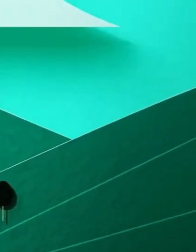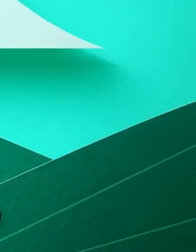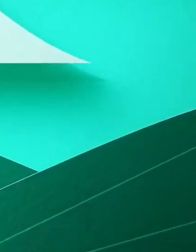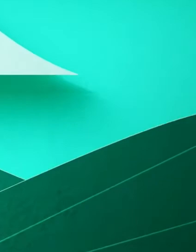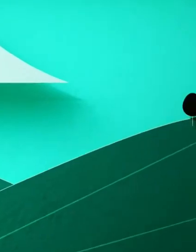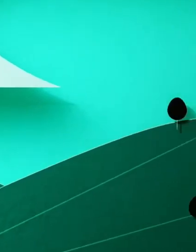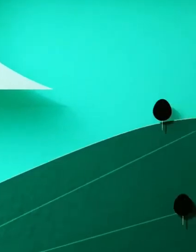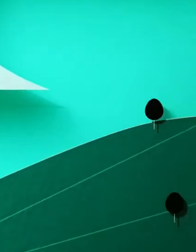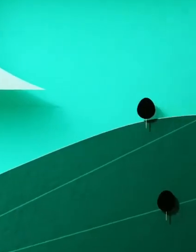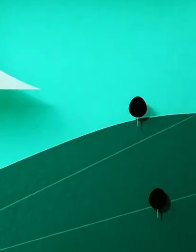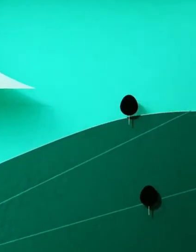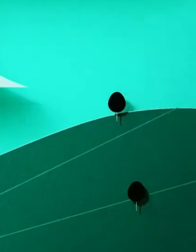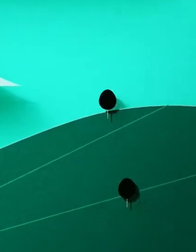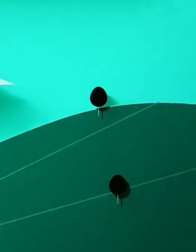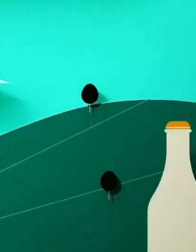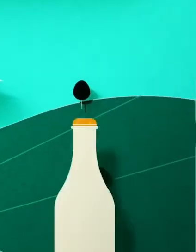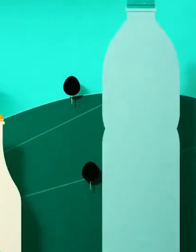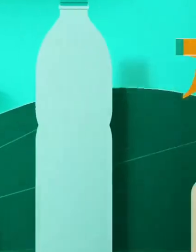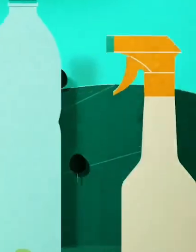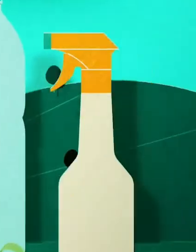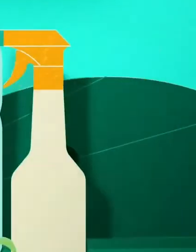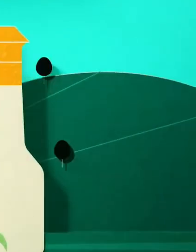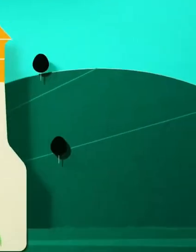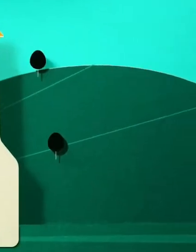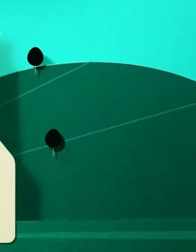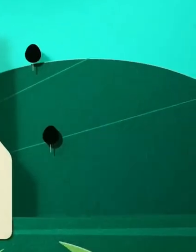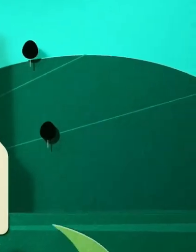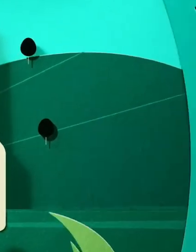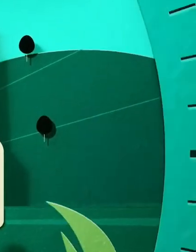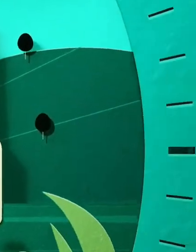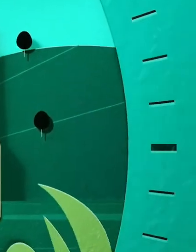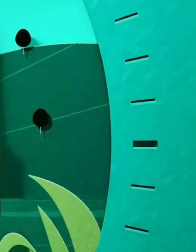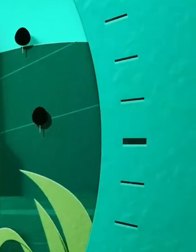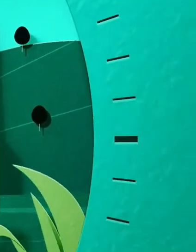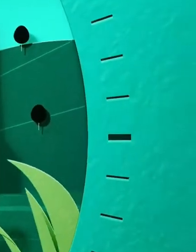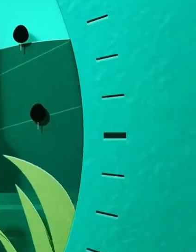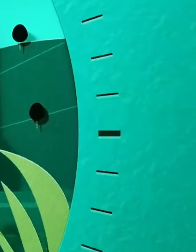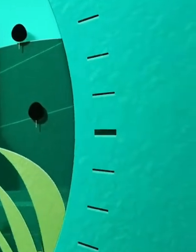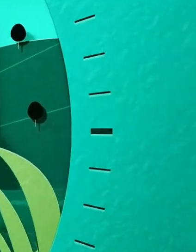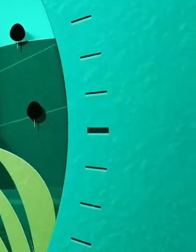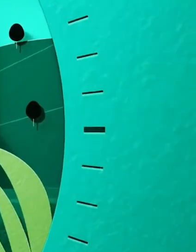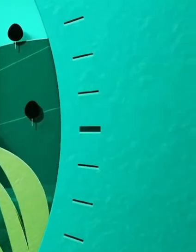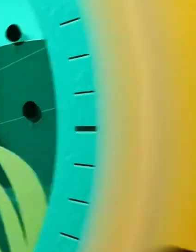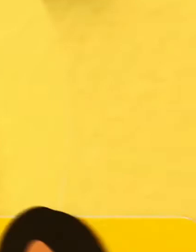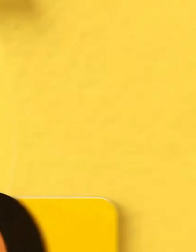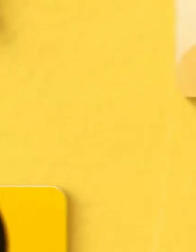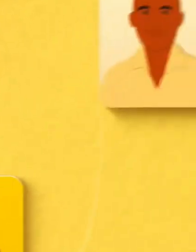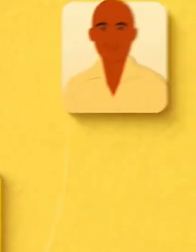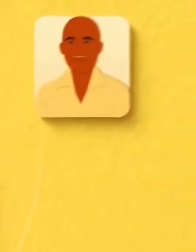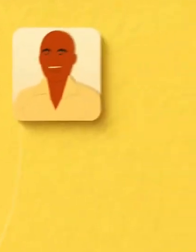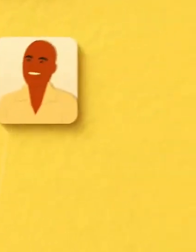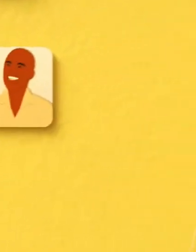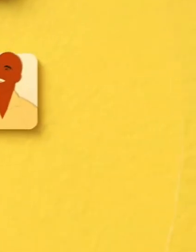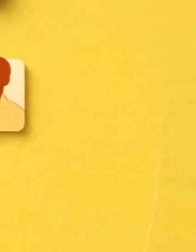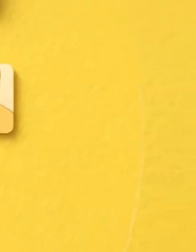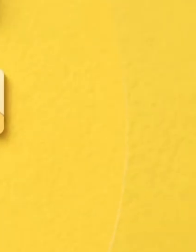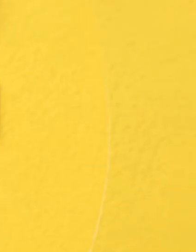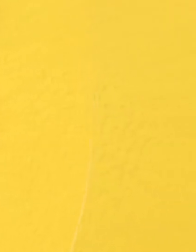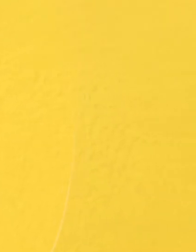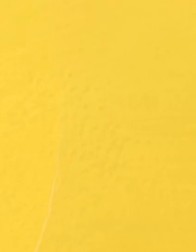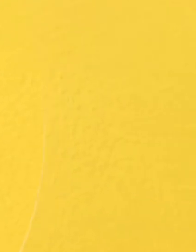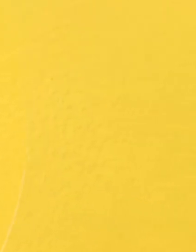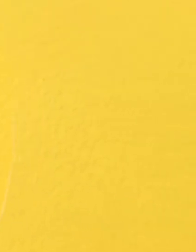a ampliação do portfólio IMEGREEN, nosso plástico feito de material renovável e reciclado, a promoção da diversidade,